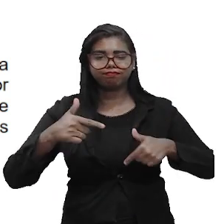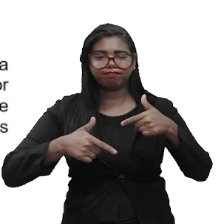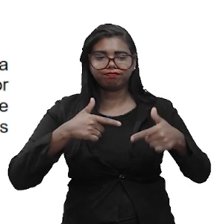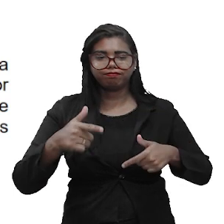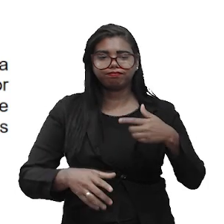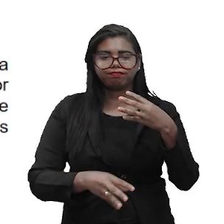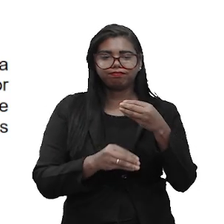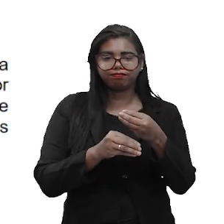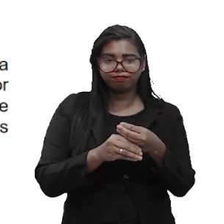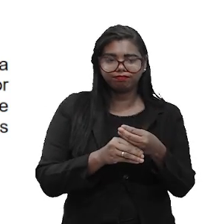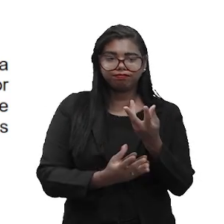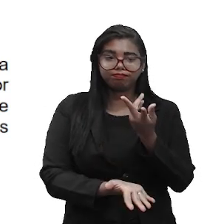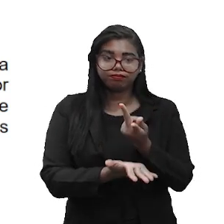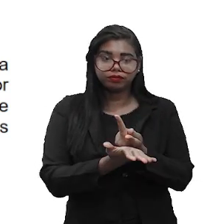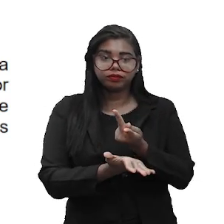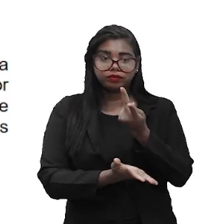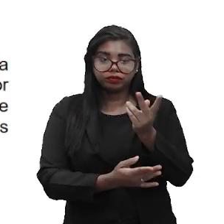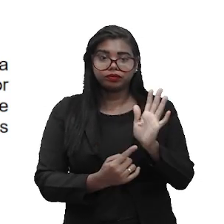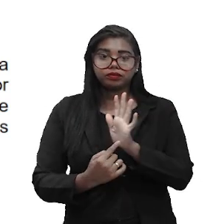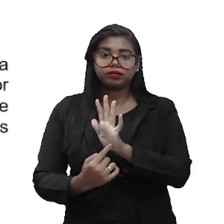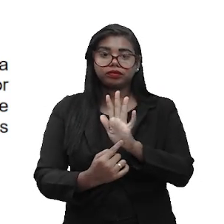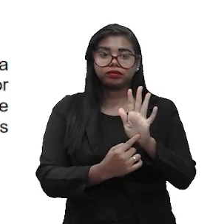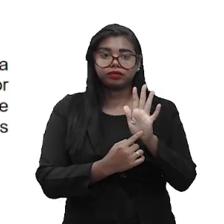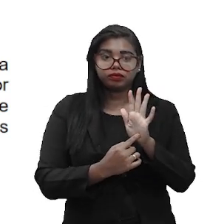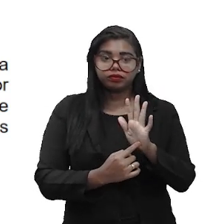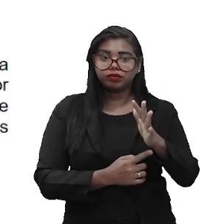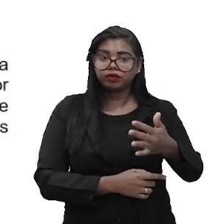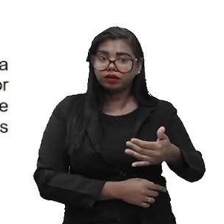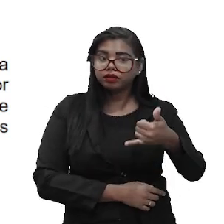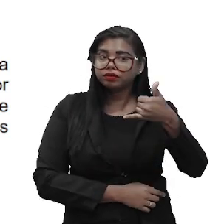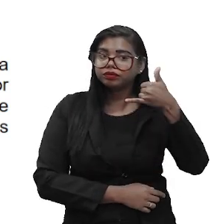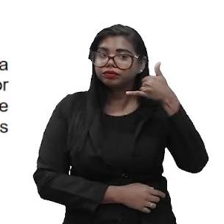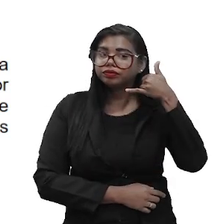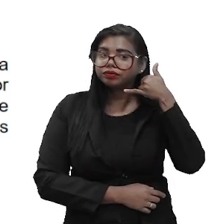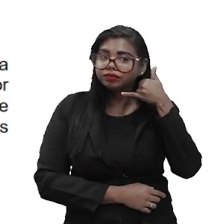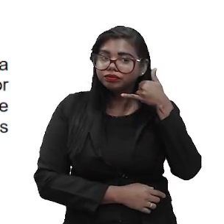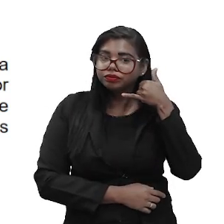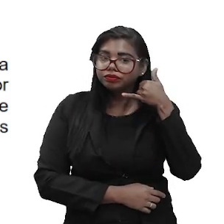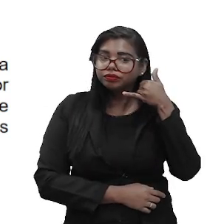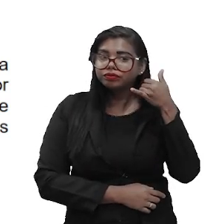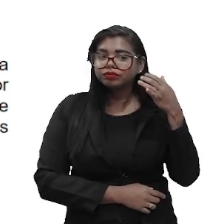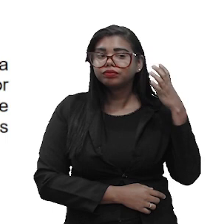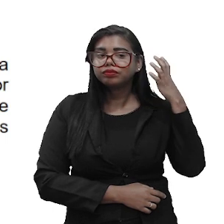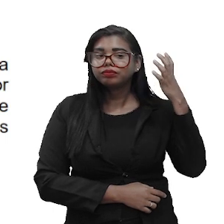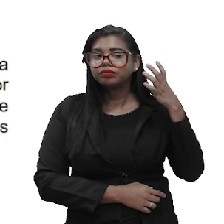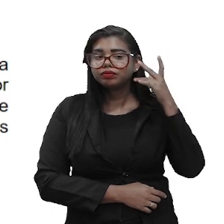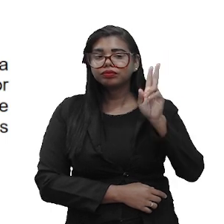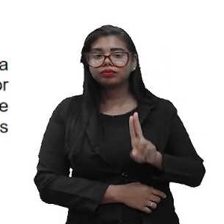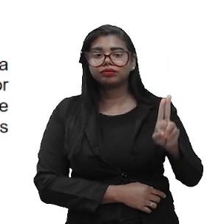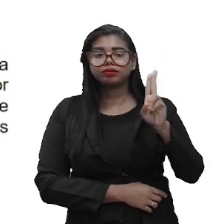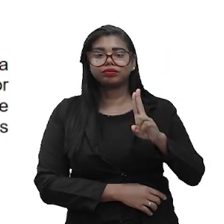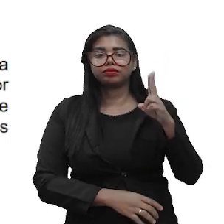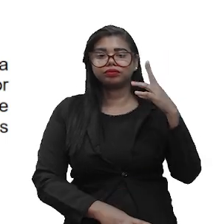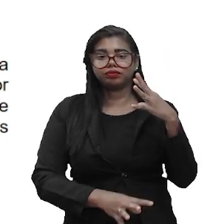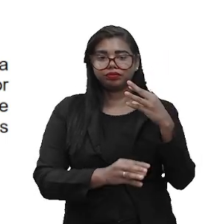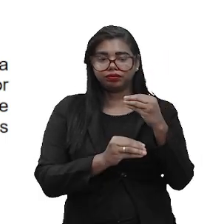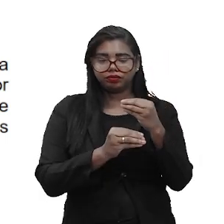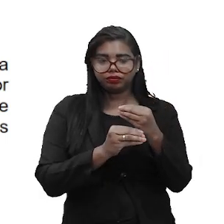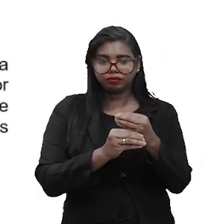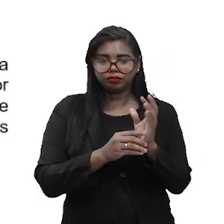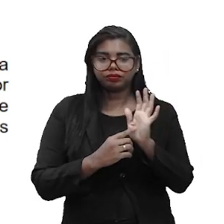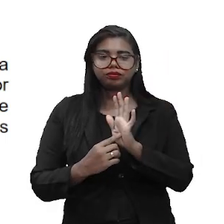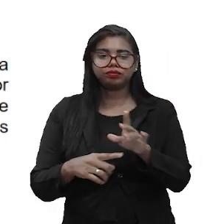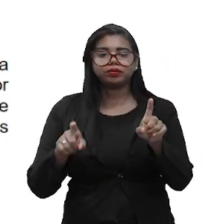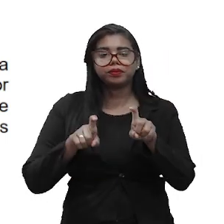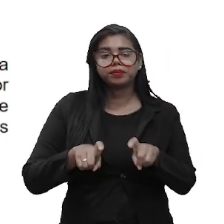principal atividade é conduzida via telefone, ou rádio, com a utilização simultânea de terminais de